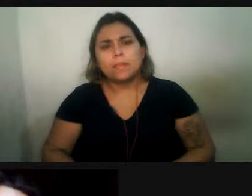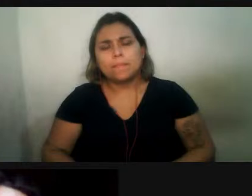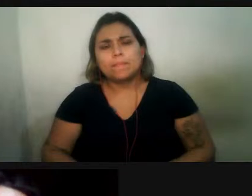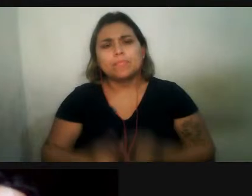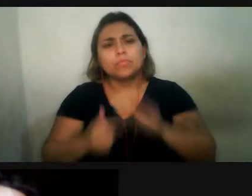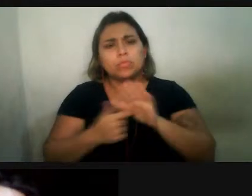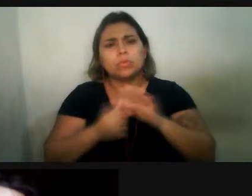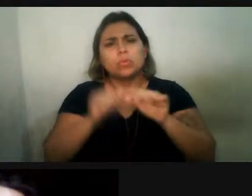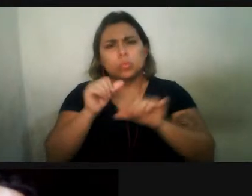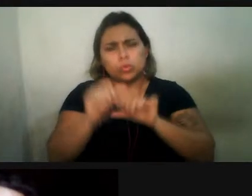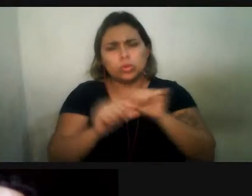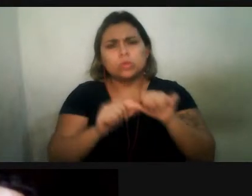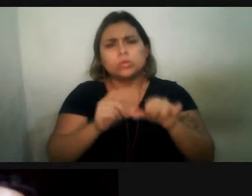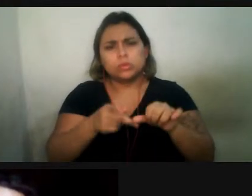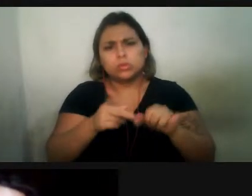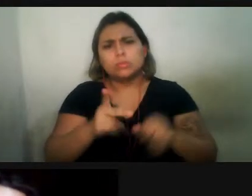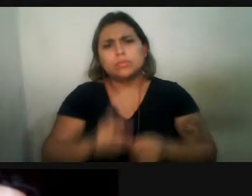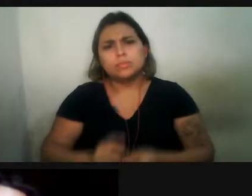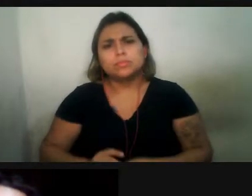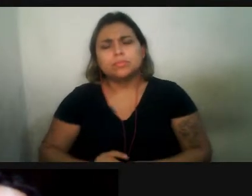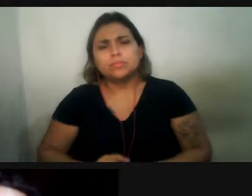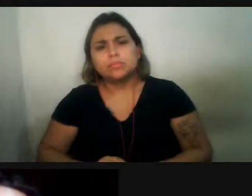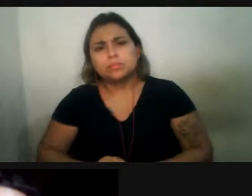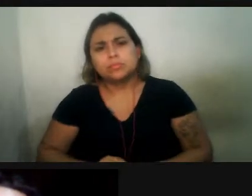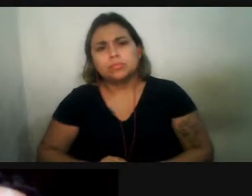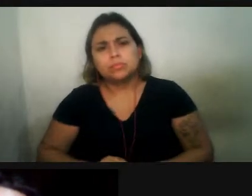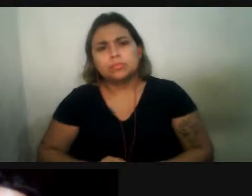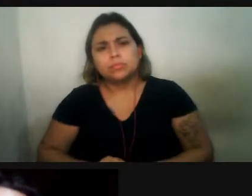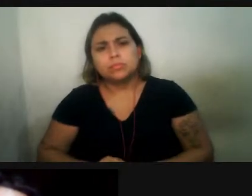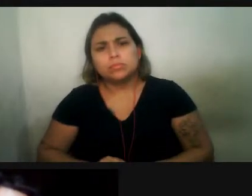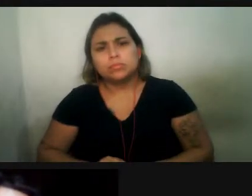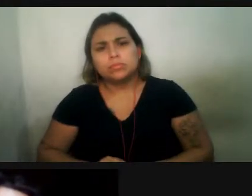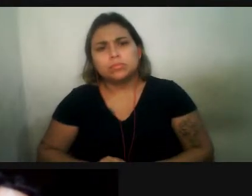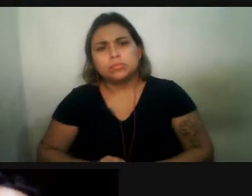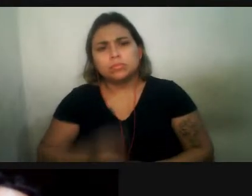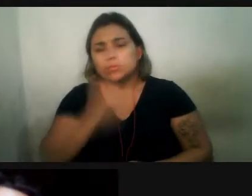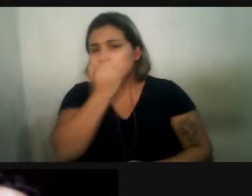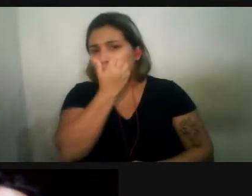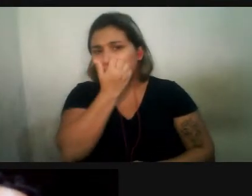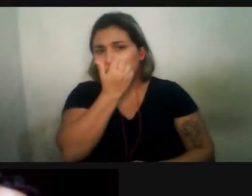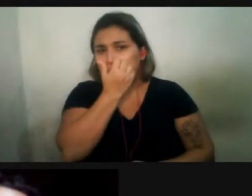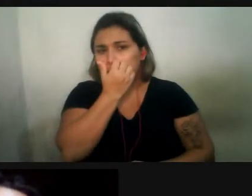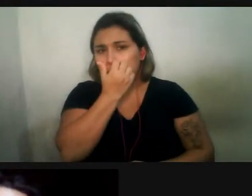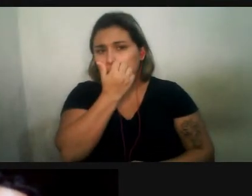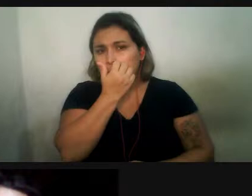inteiro. quando eles estão nessa situação, eu não sei se isso acontece, é algo que ainda tem que ser testado.